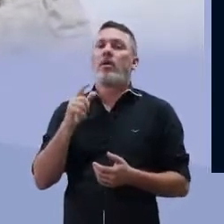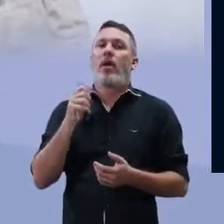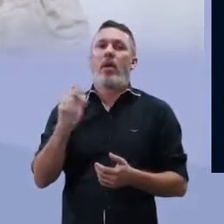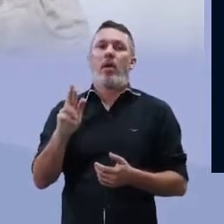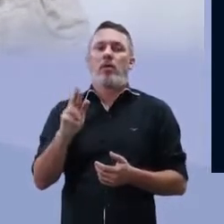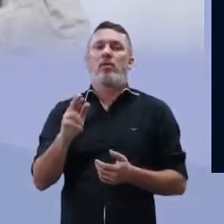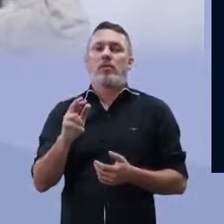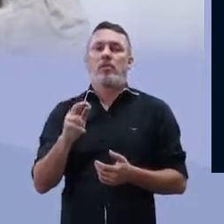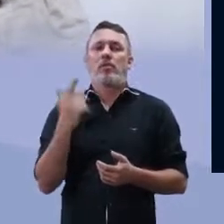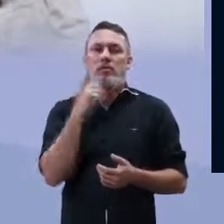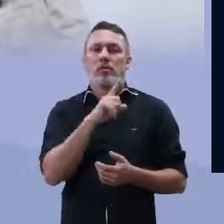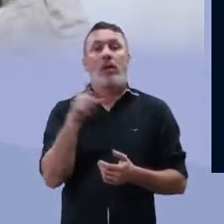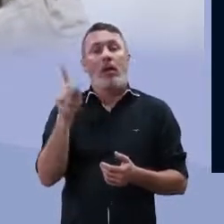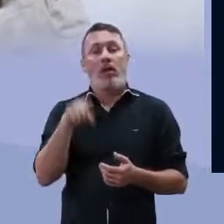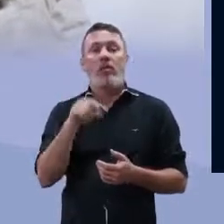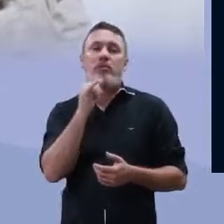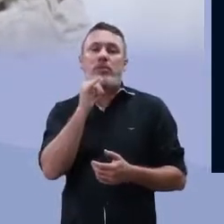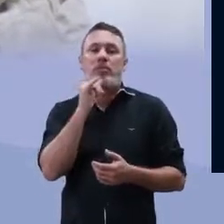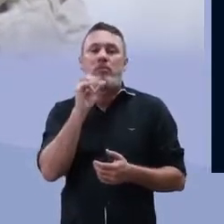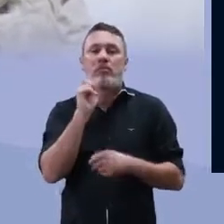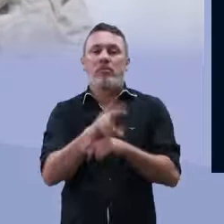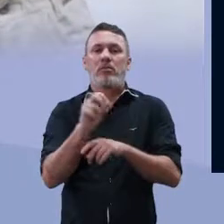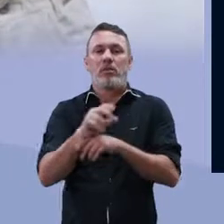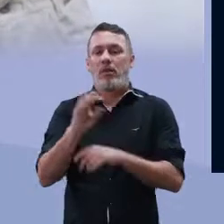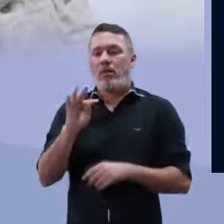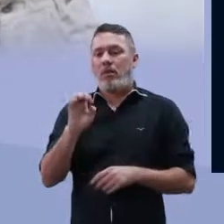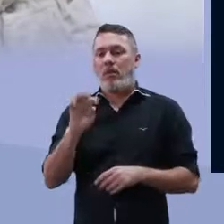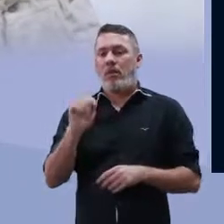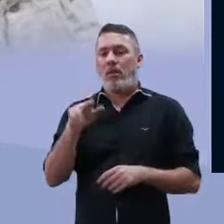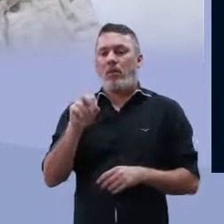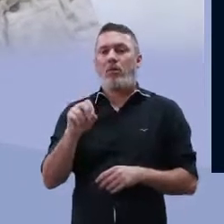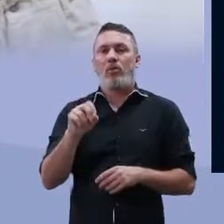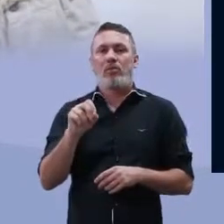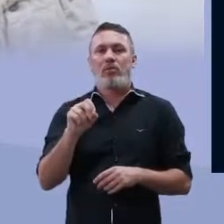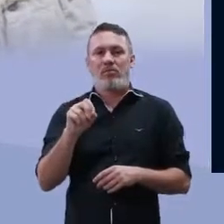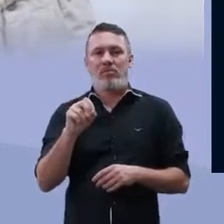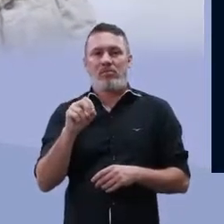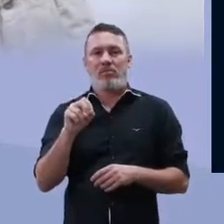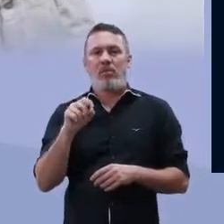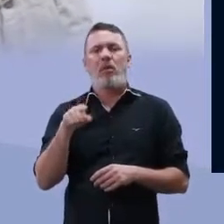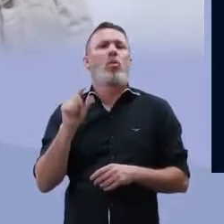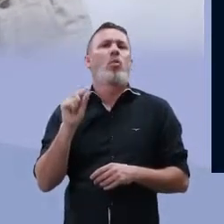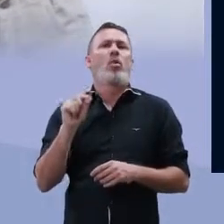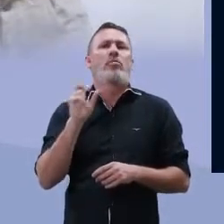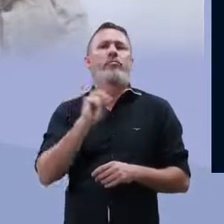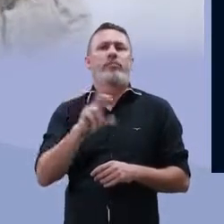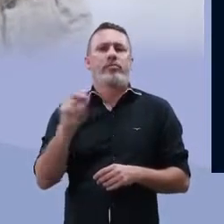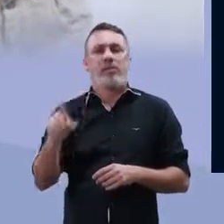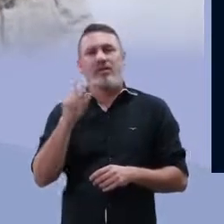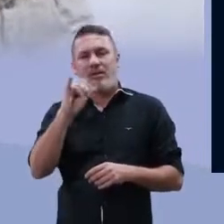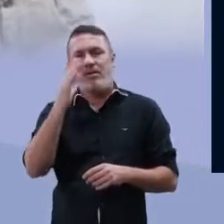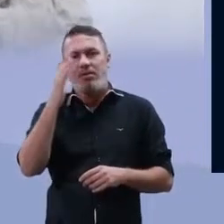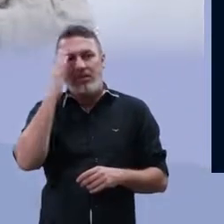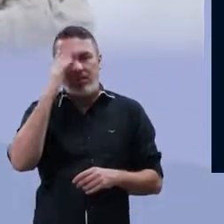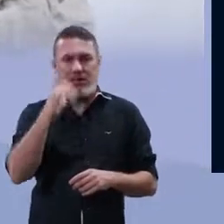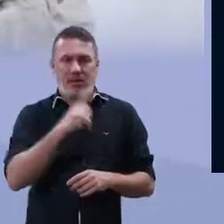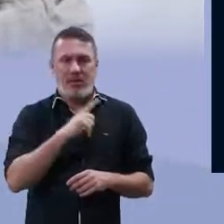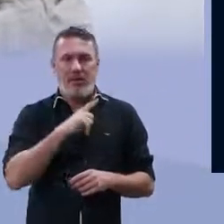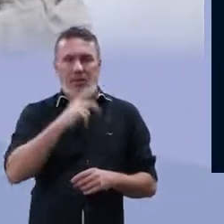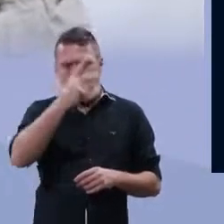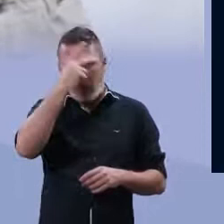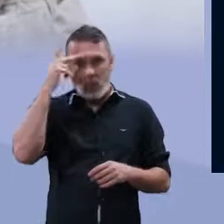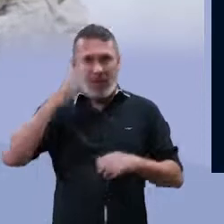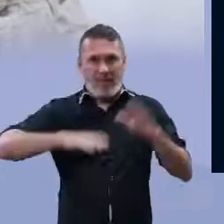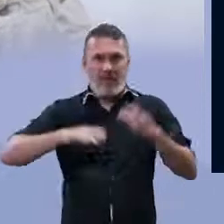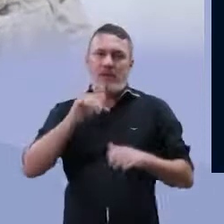na ausência de oxigênio. Isso acontece na bactéria do tétano, que a gente chama de Clostridium tetane. O tétano,